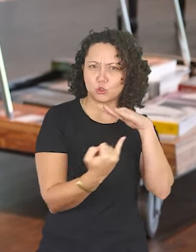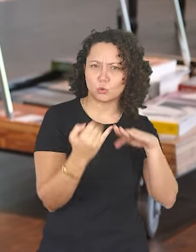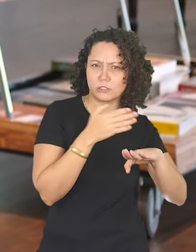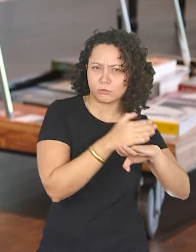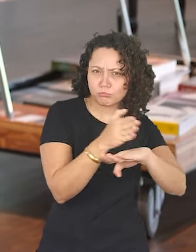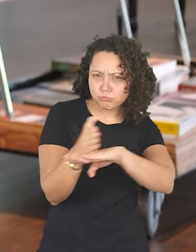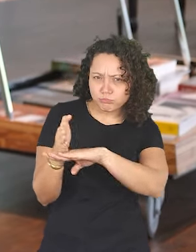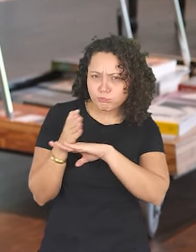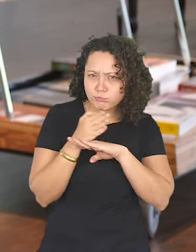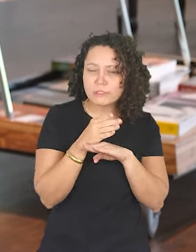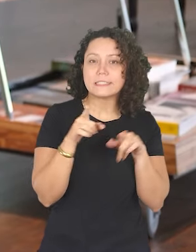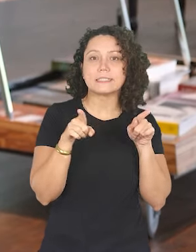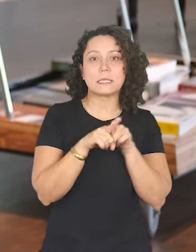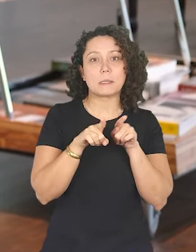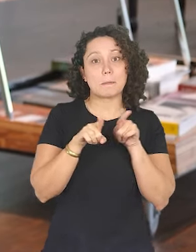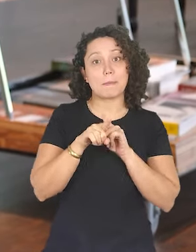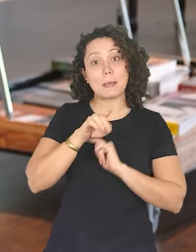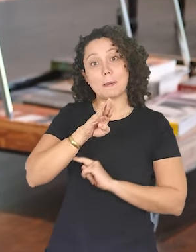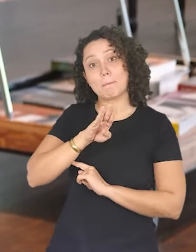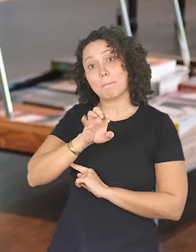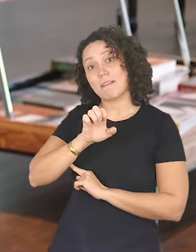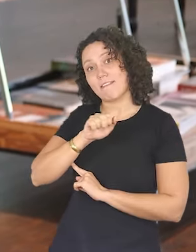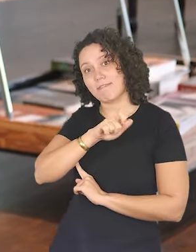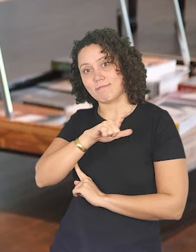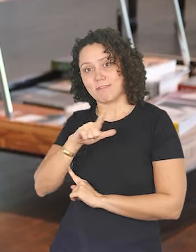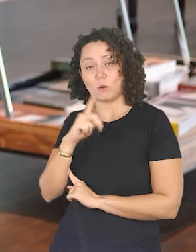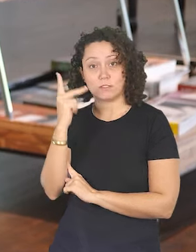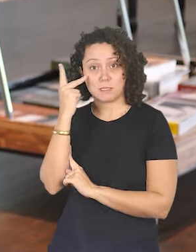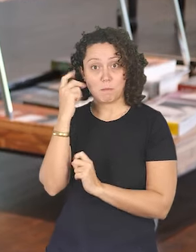da Bienal de São Paulo nos anos 80,